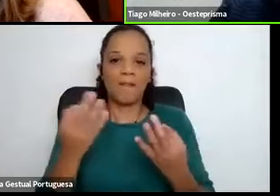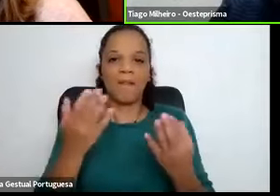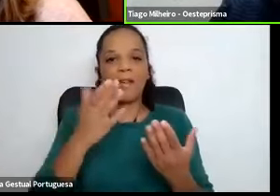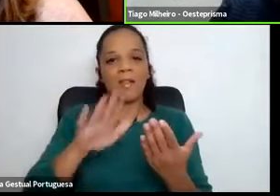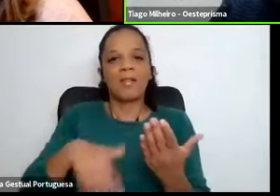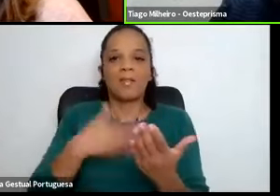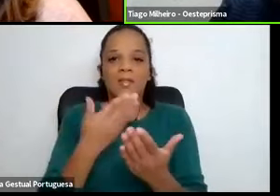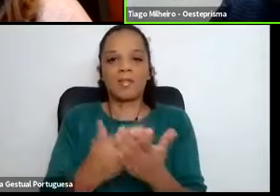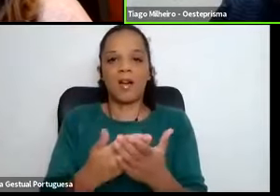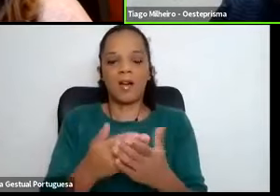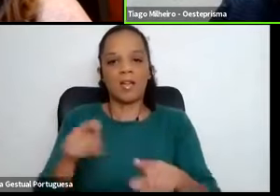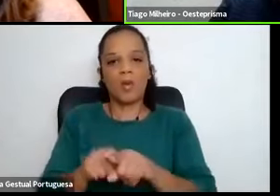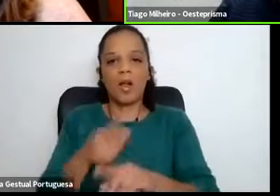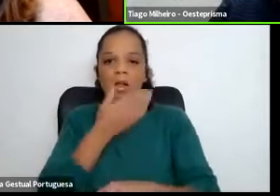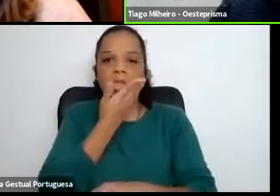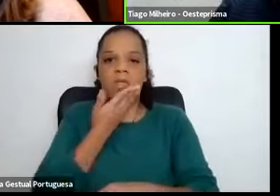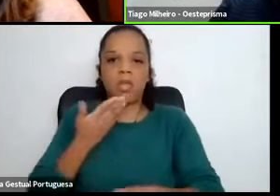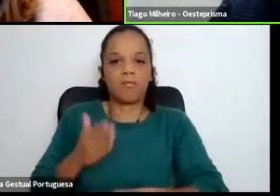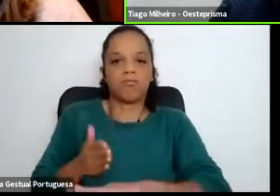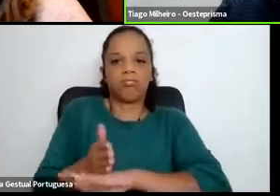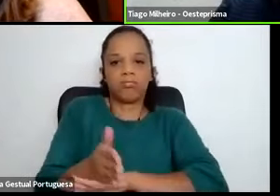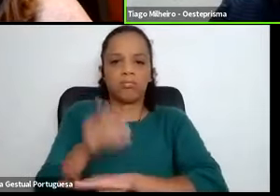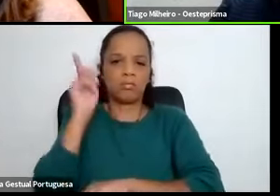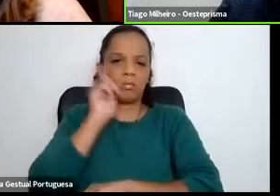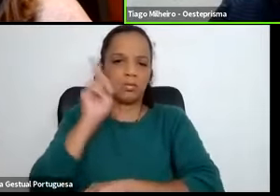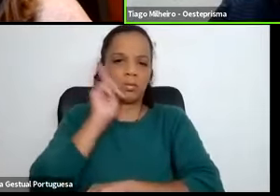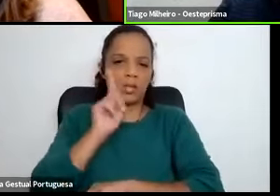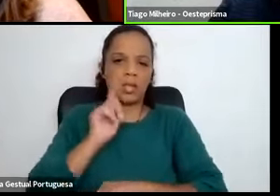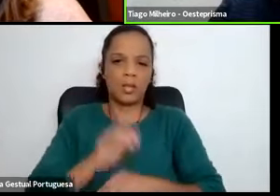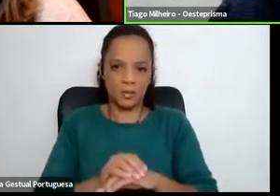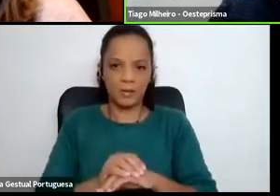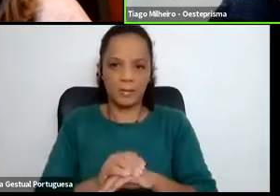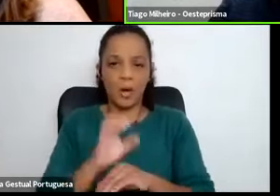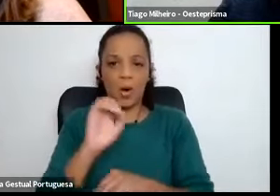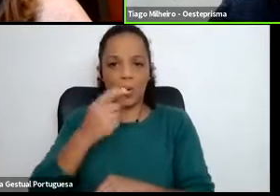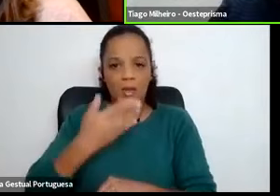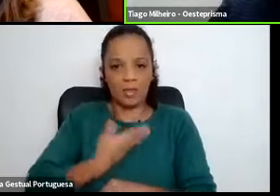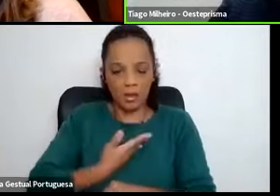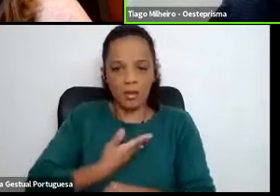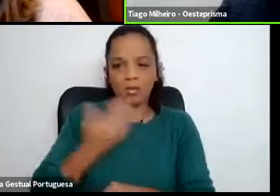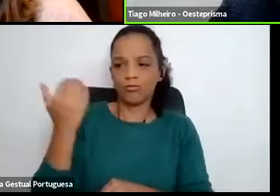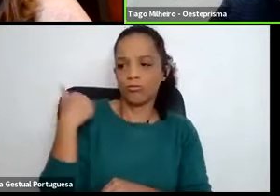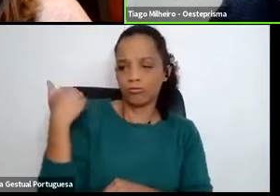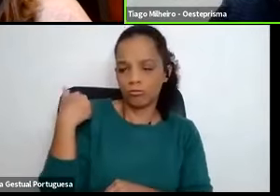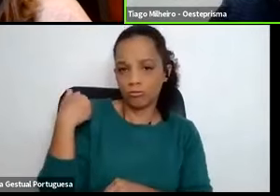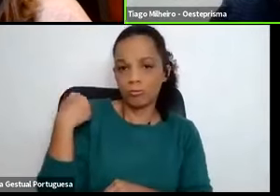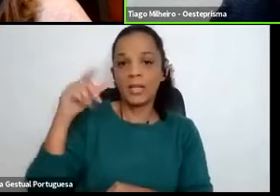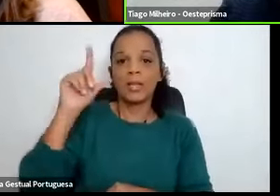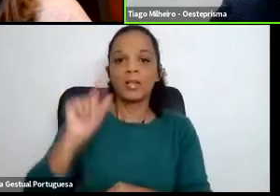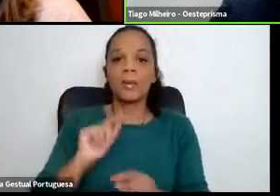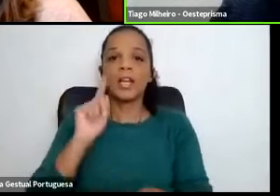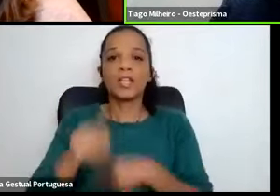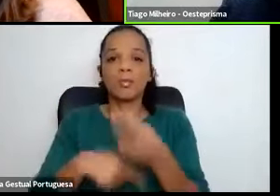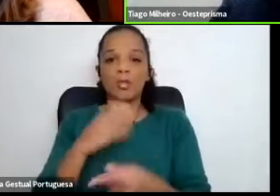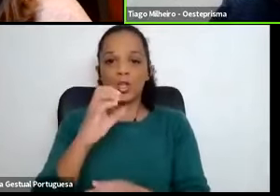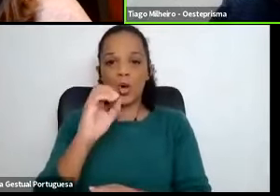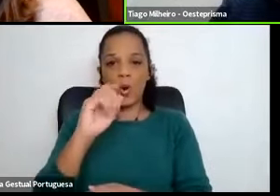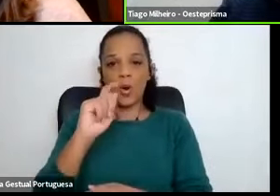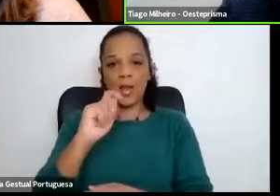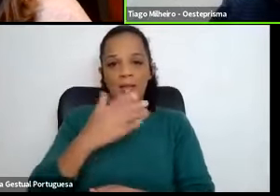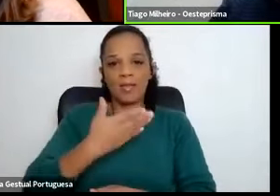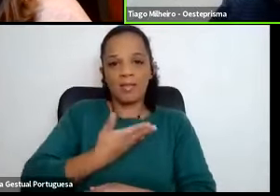muito importante. Depois, a própria apresentação feita pela OED,